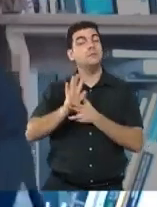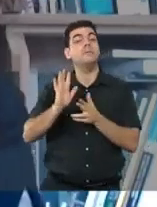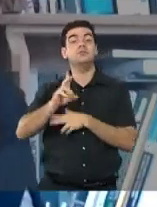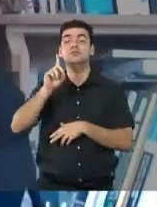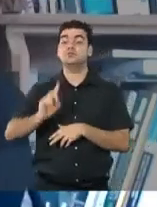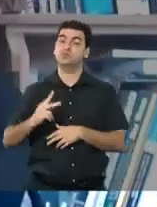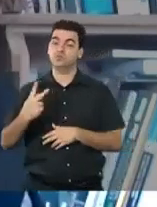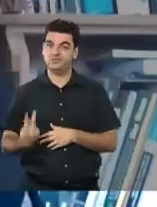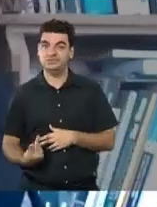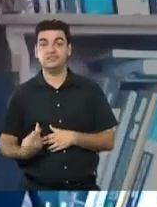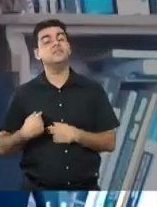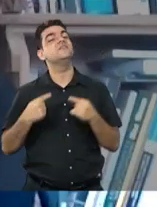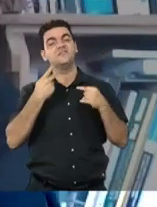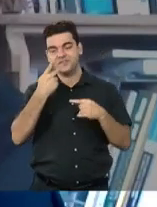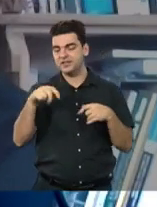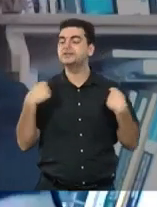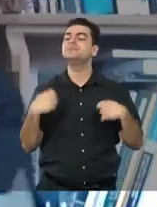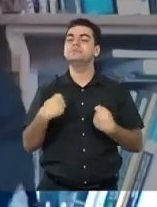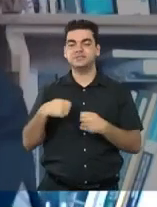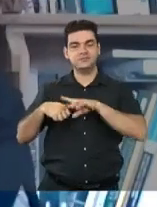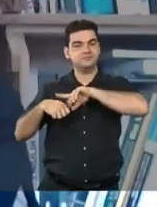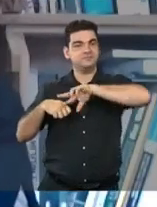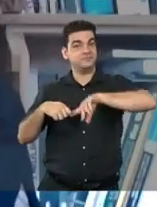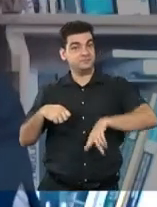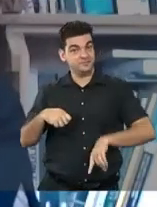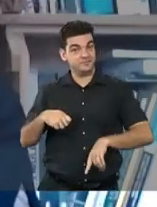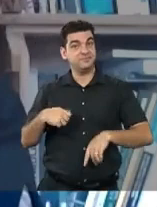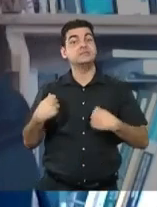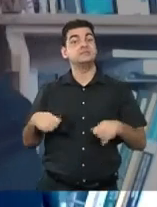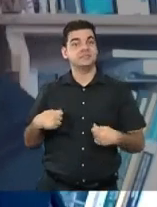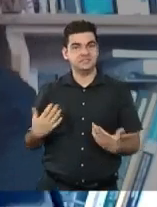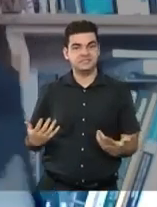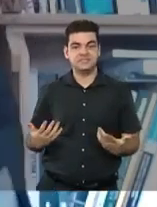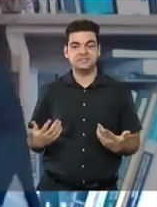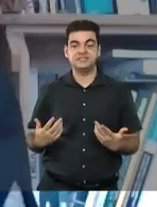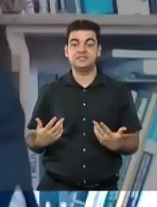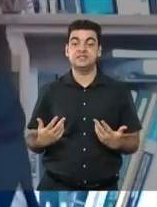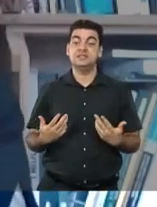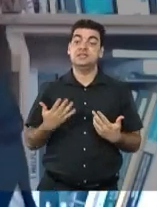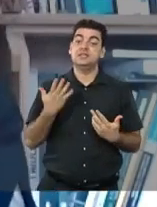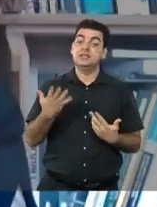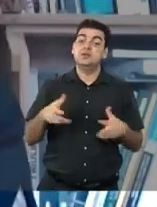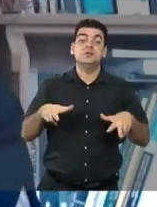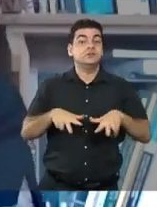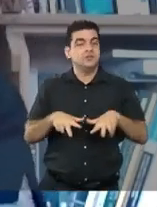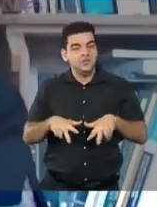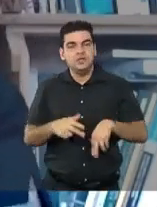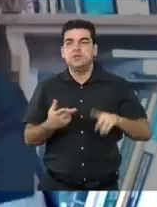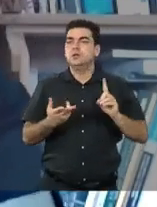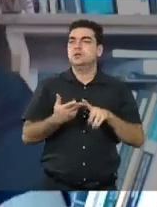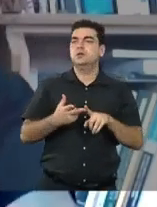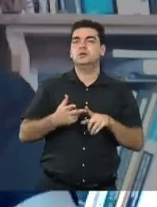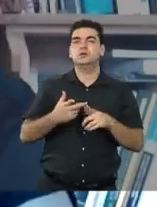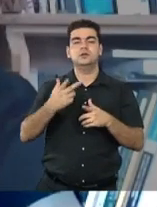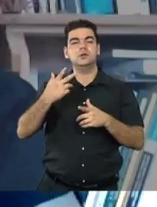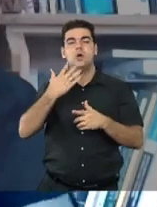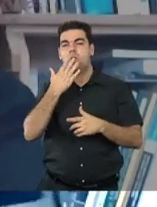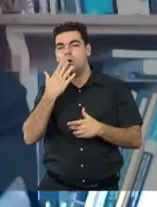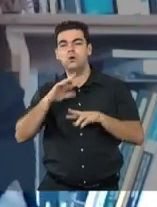que inclui a diversidade, que inclui a temática de gênero, que inclui a temática racial e